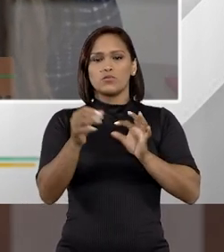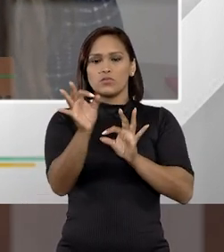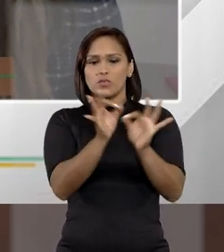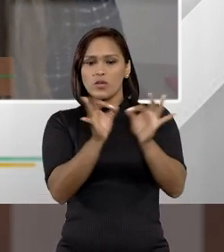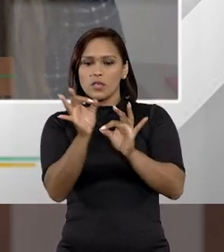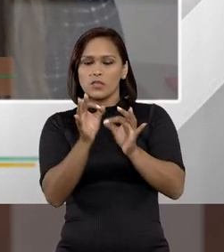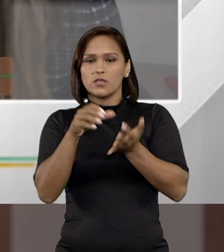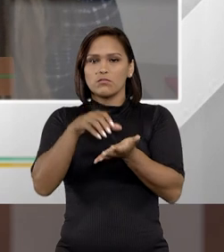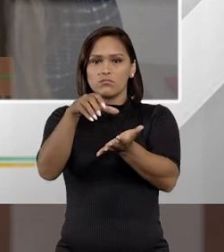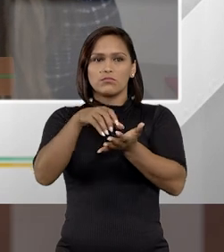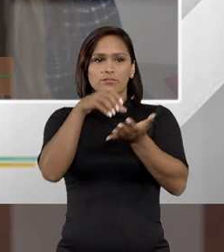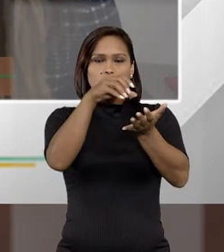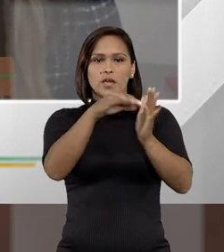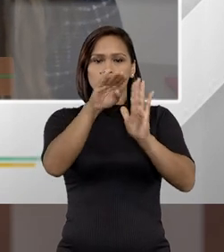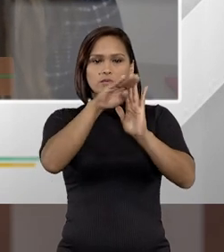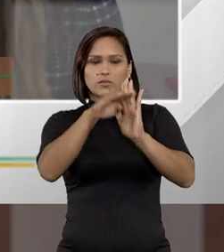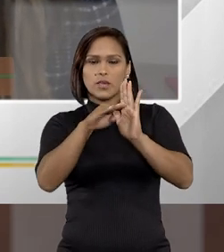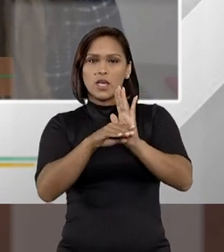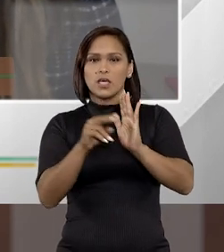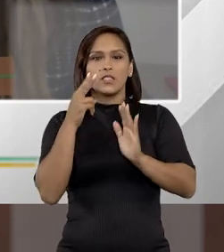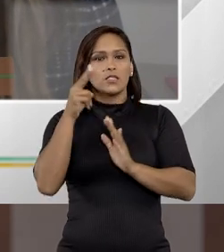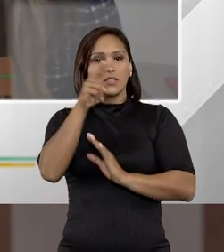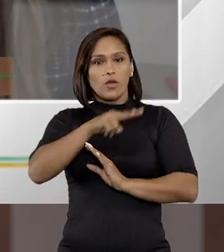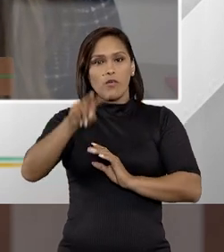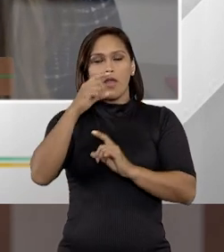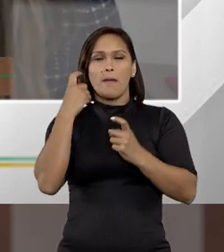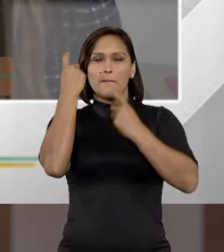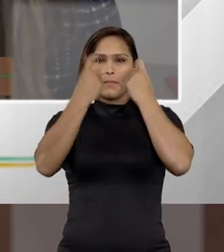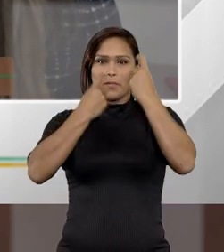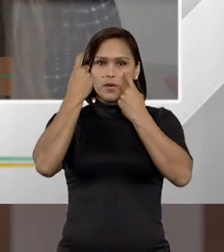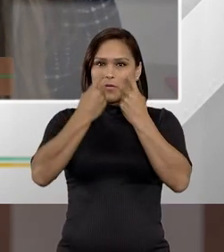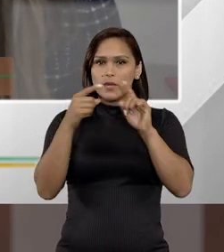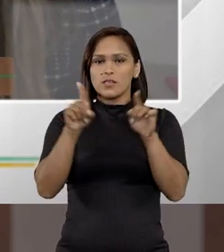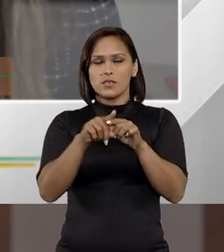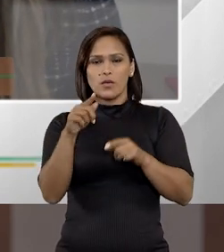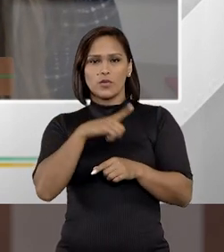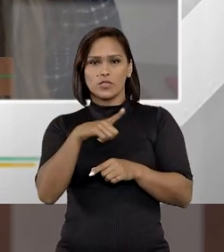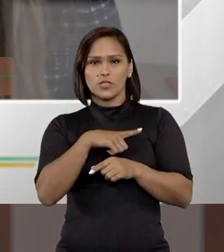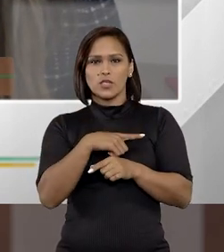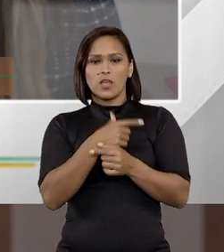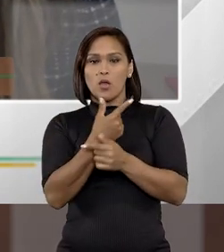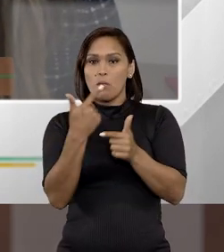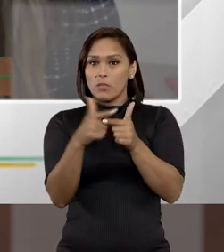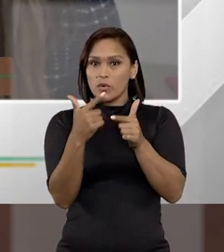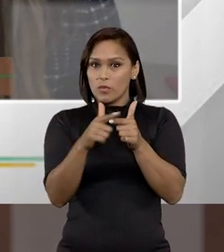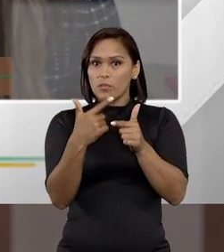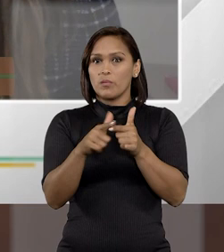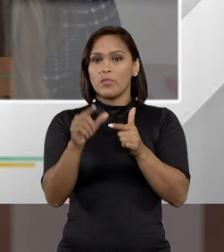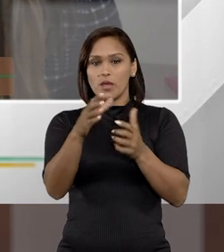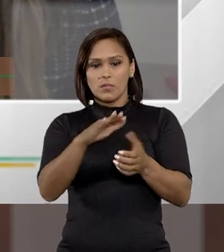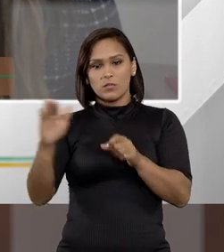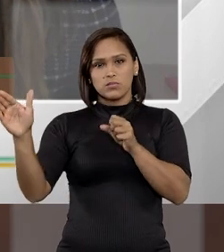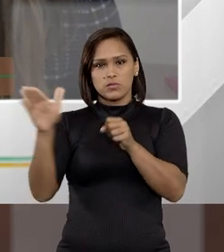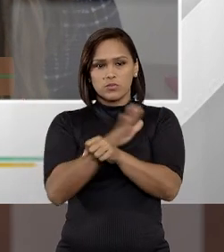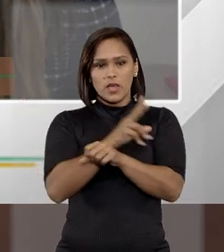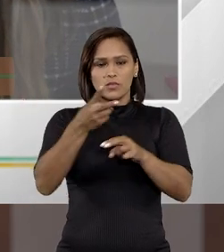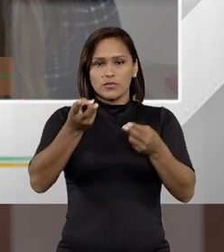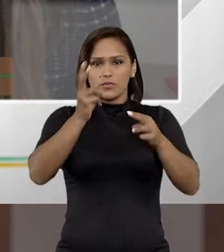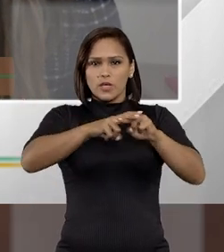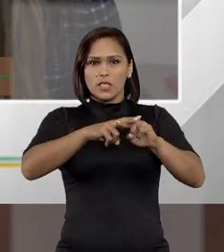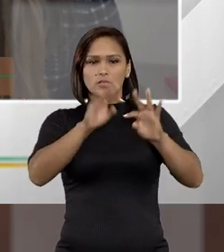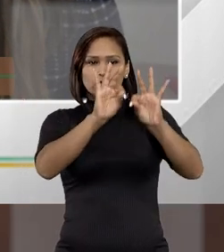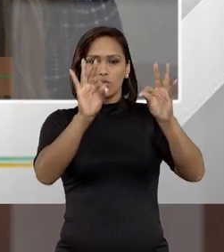dos organismos de classe, então eu vejo com muita preocupação isso, a gente já tem um problema sério de superlotação,